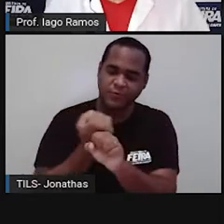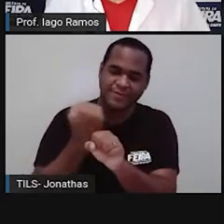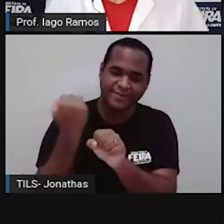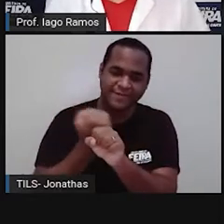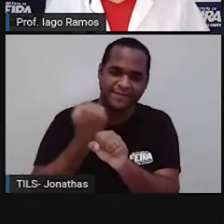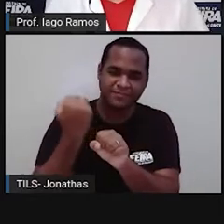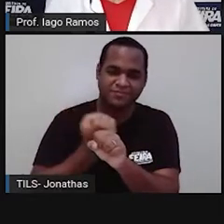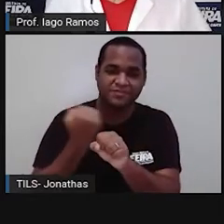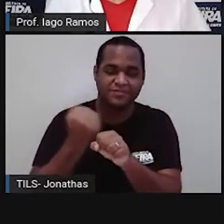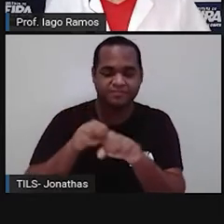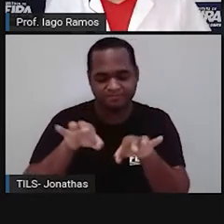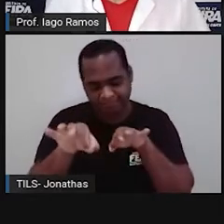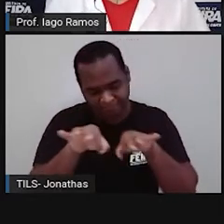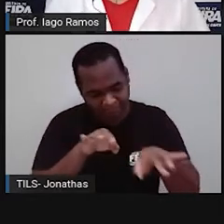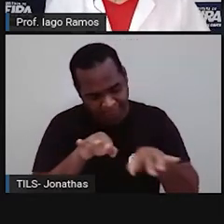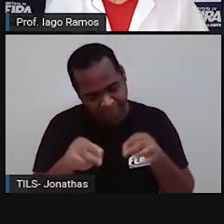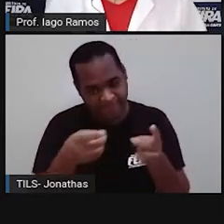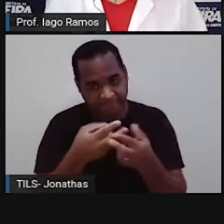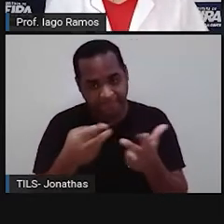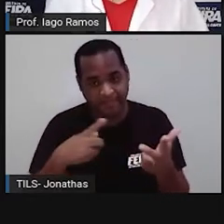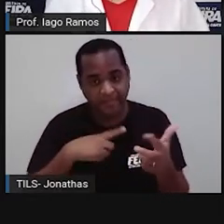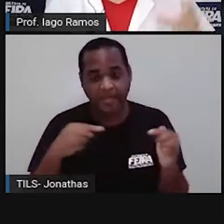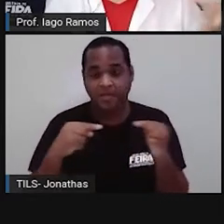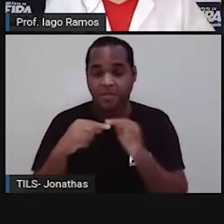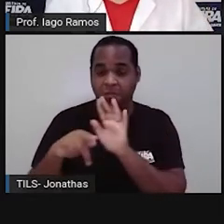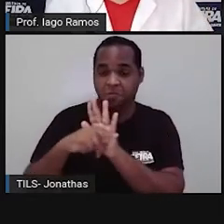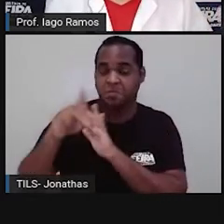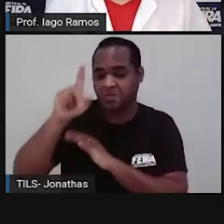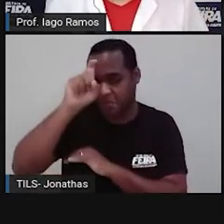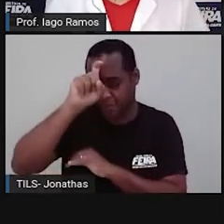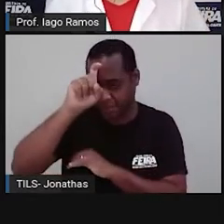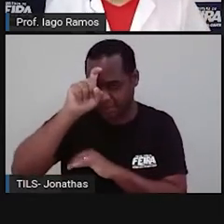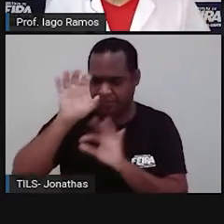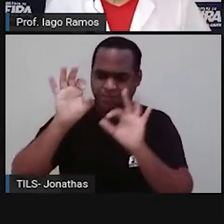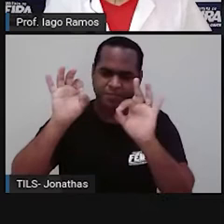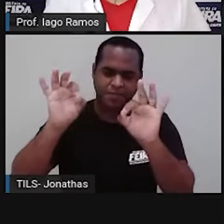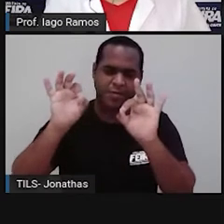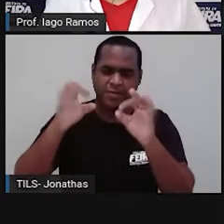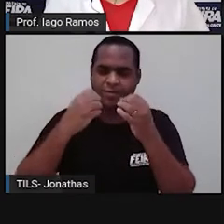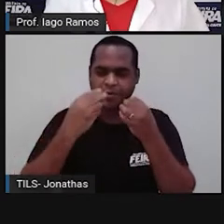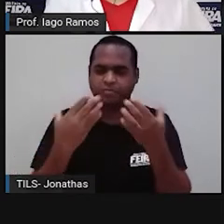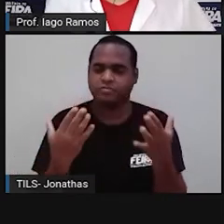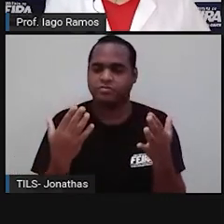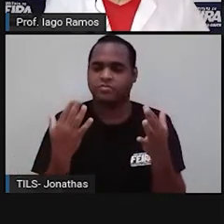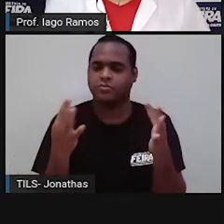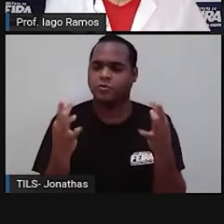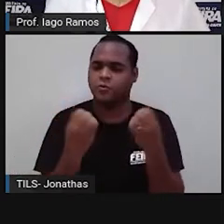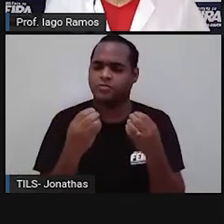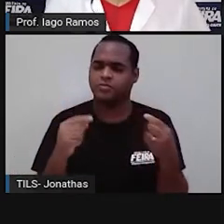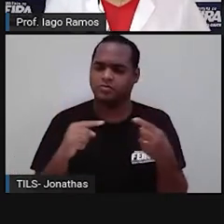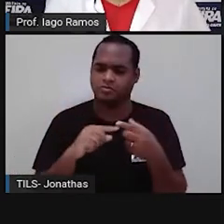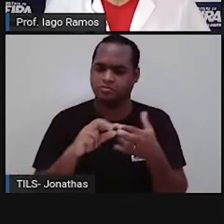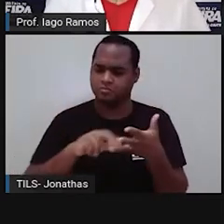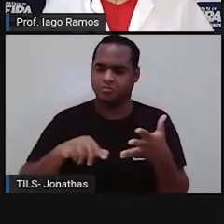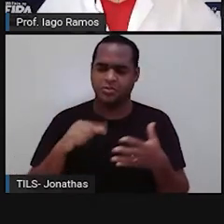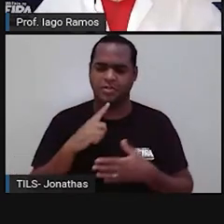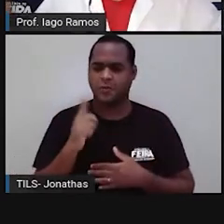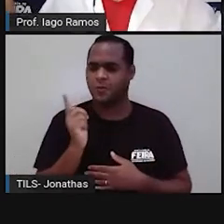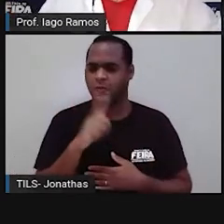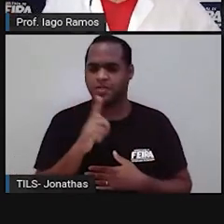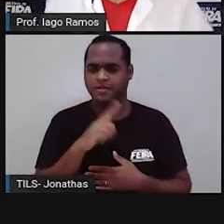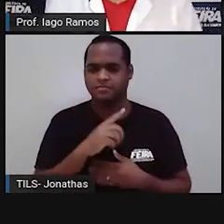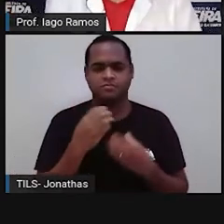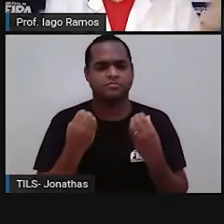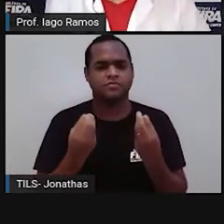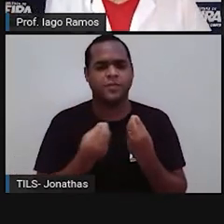arquitetônicas, né? Patrimônio egípcio, patrimônio da humanidade, tudo isso tem uma forma, né? Como